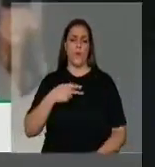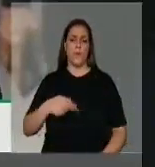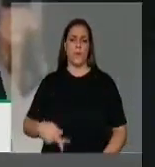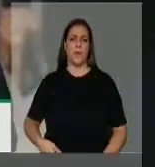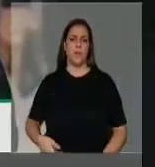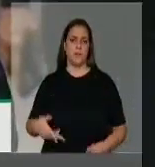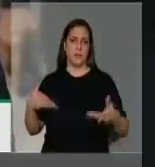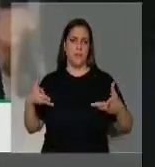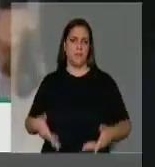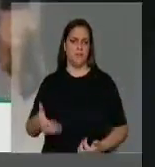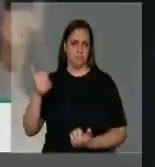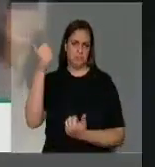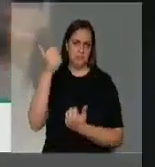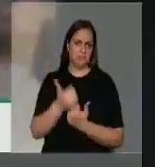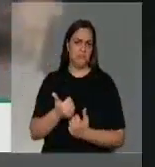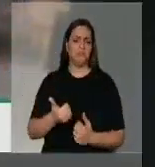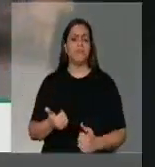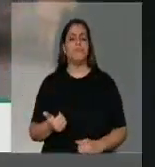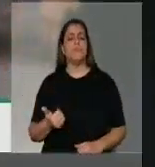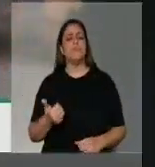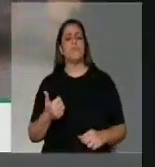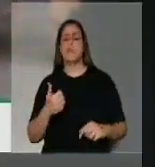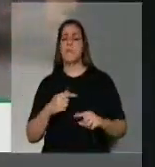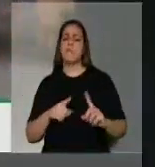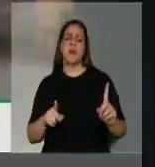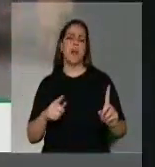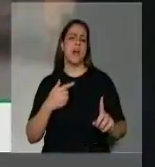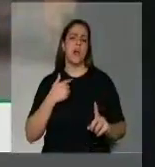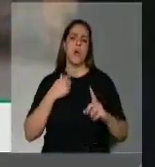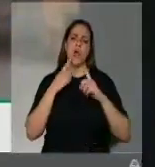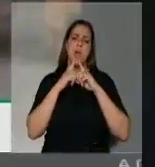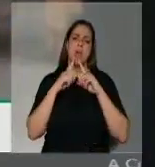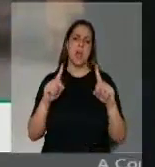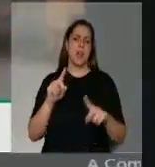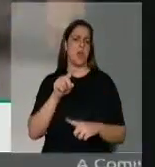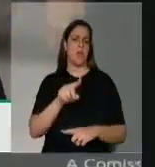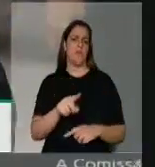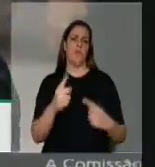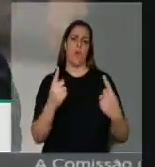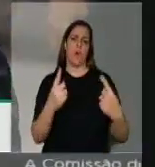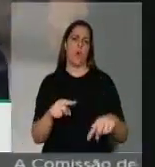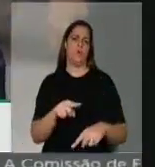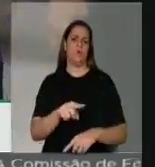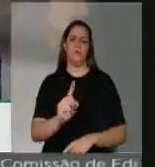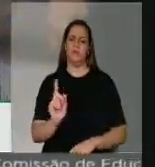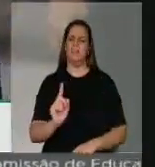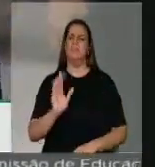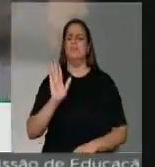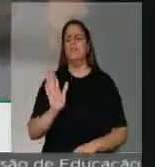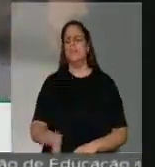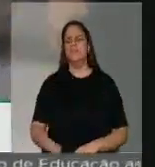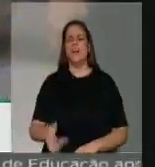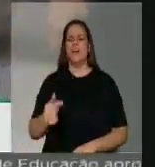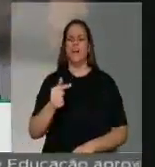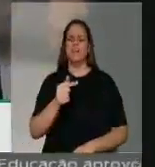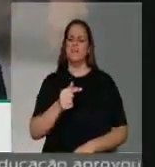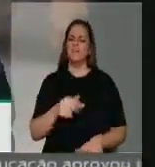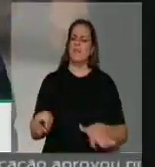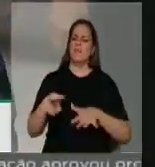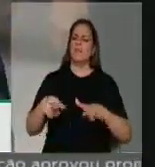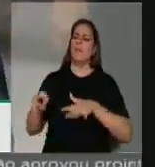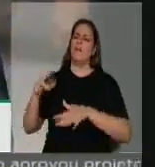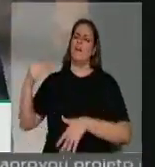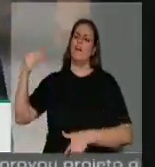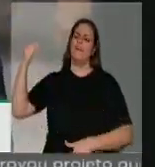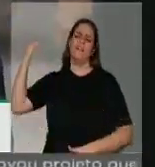exercício, e essa não é uma crítica individual e pessoal. A gente já vinha fazendo a crítica